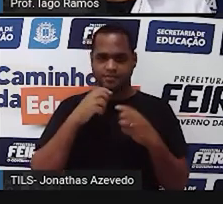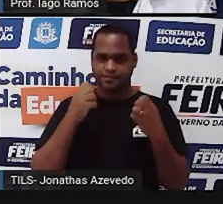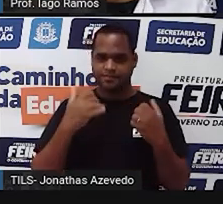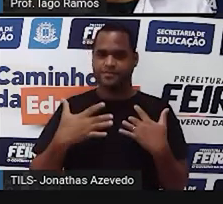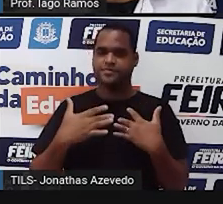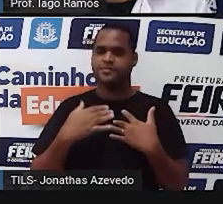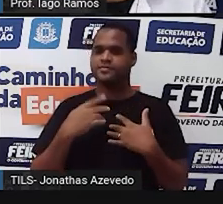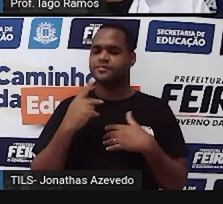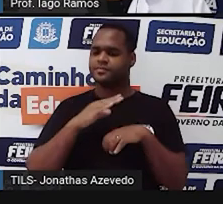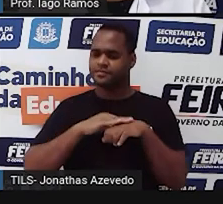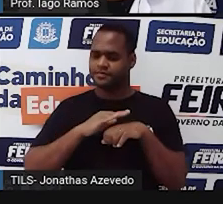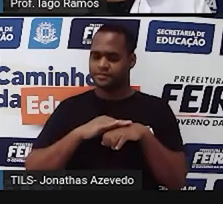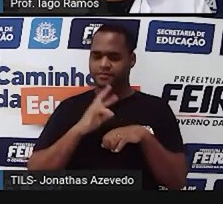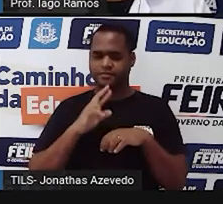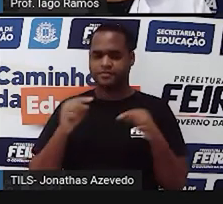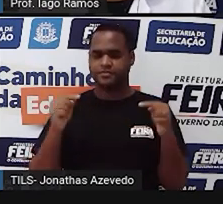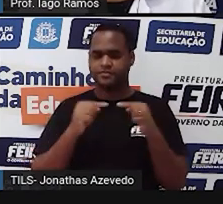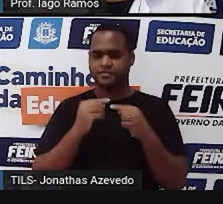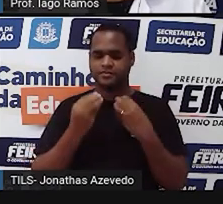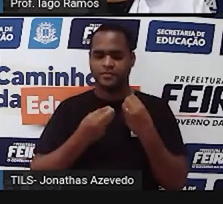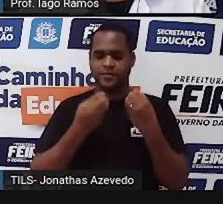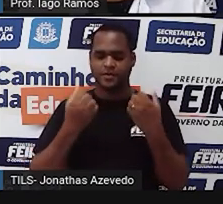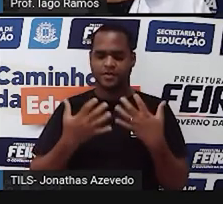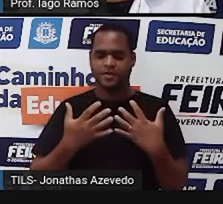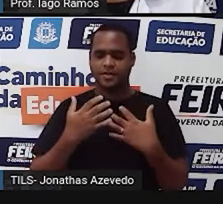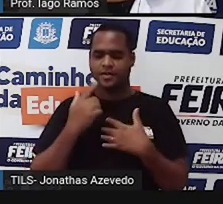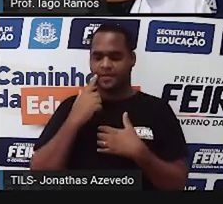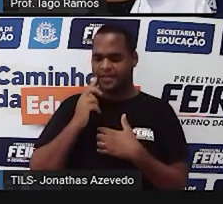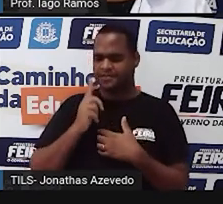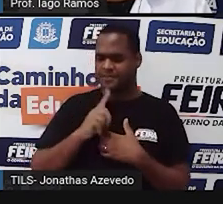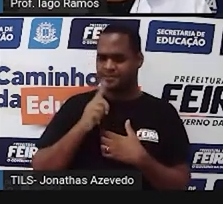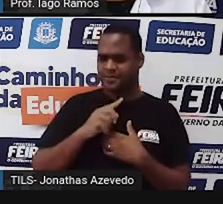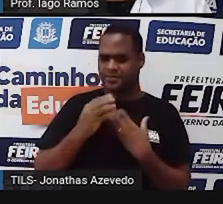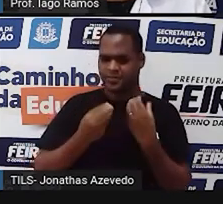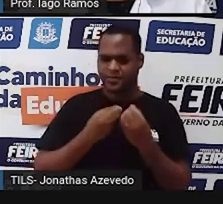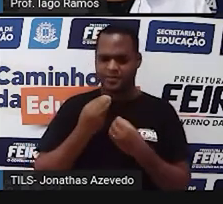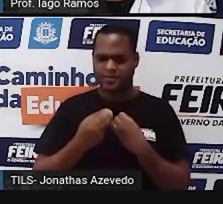né, nesse caso a massa para a caixinha vai ser